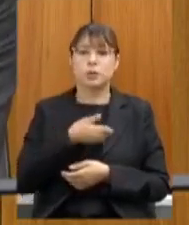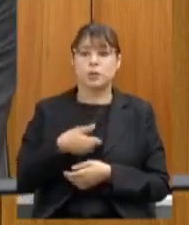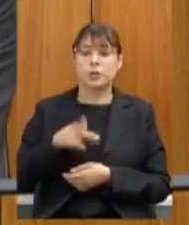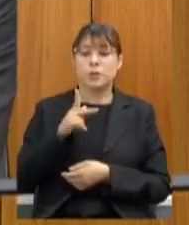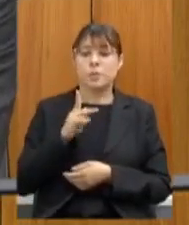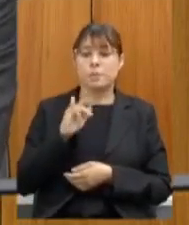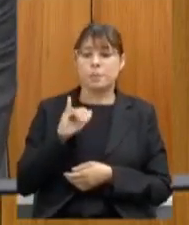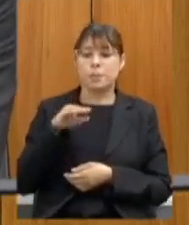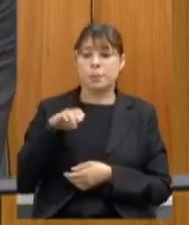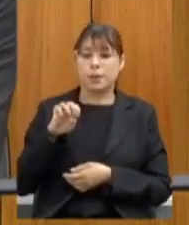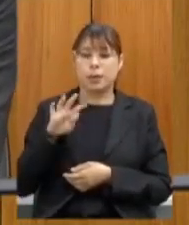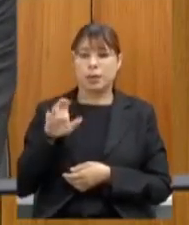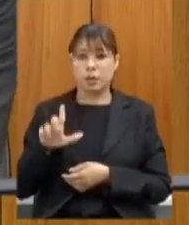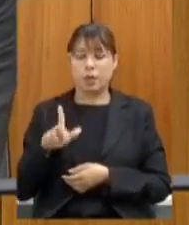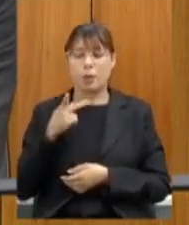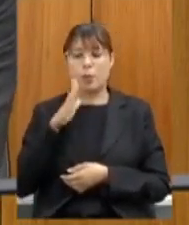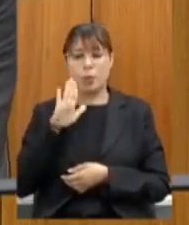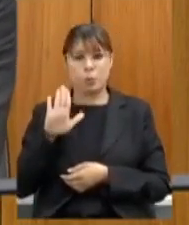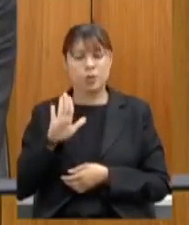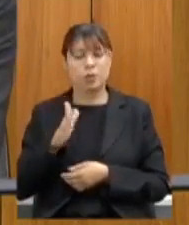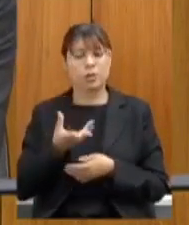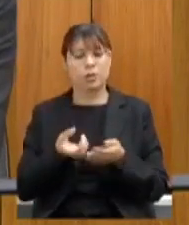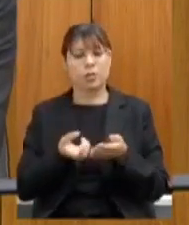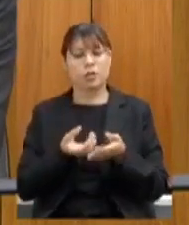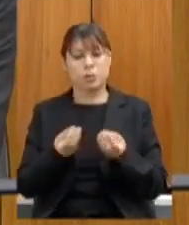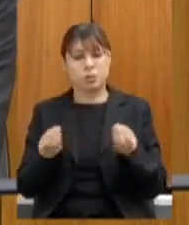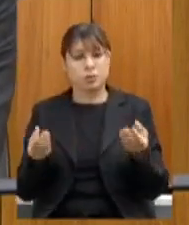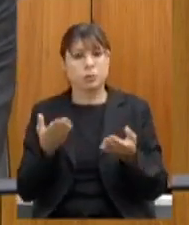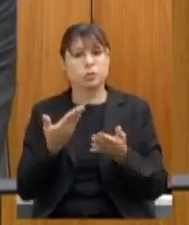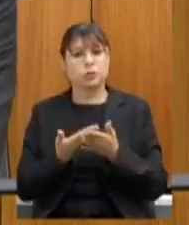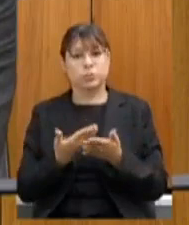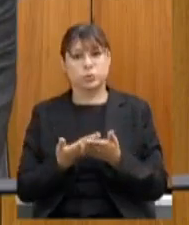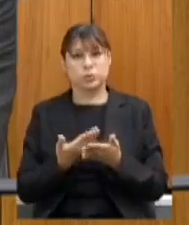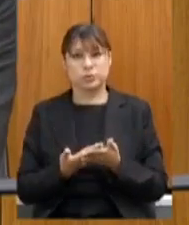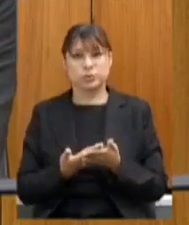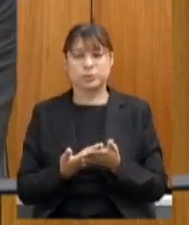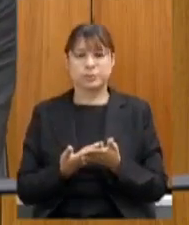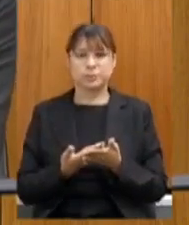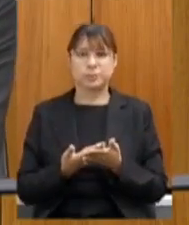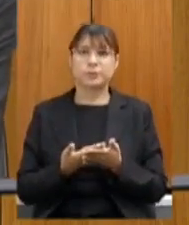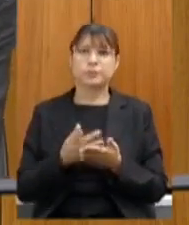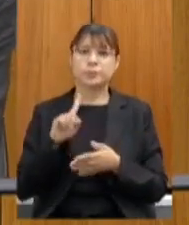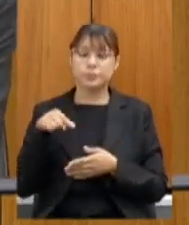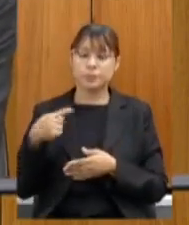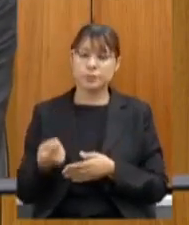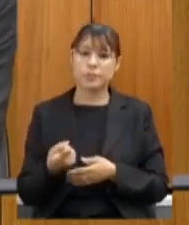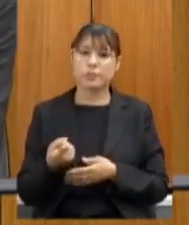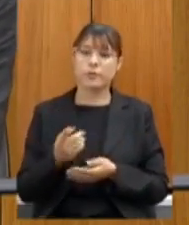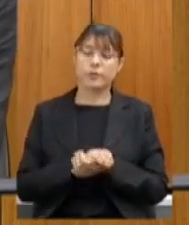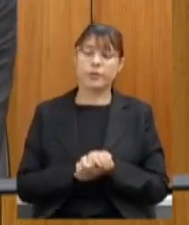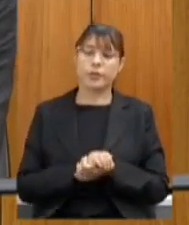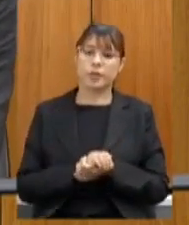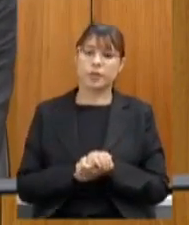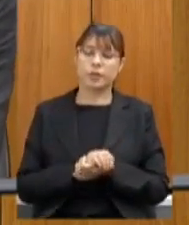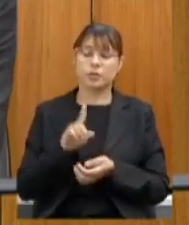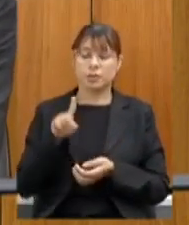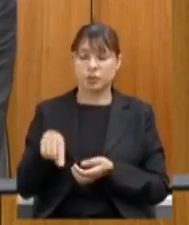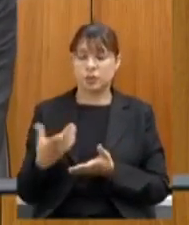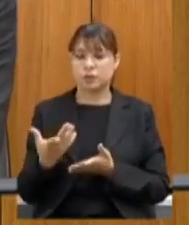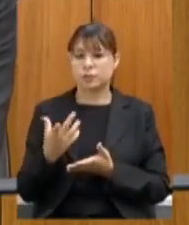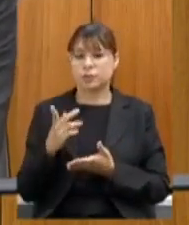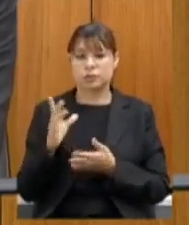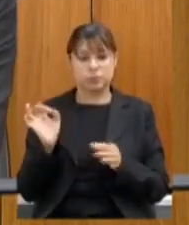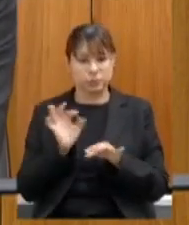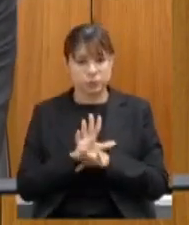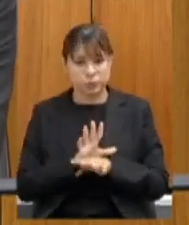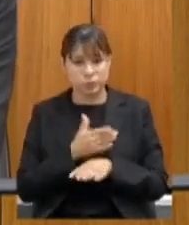prometer para várias escolas que fariam as obras e sair do governo e deixar isso aberto a